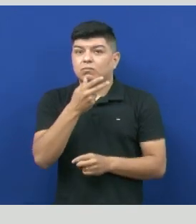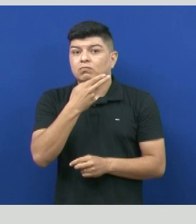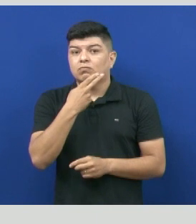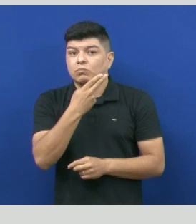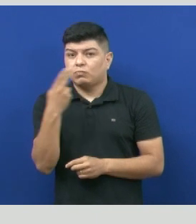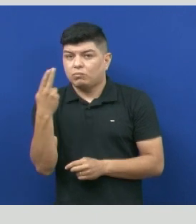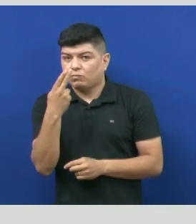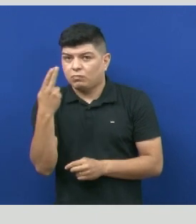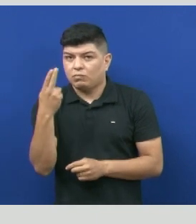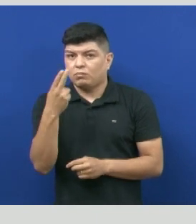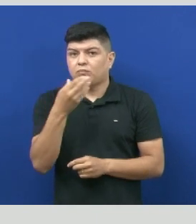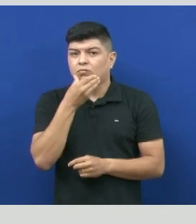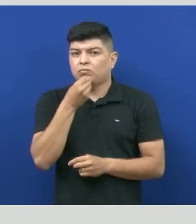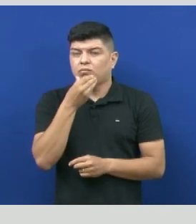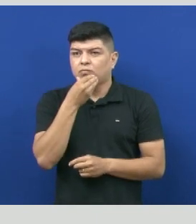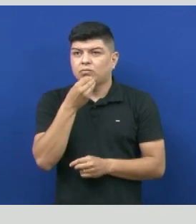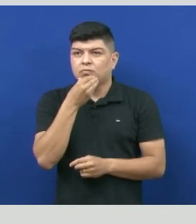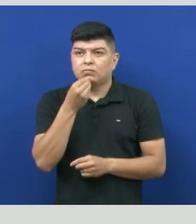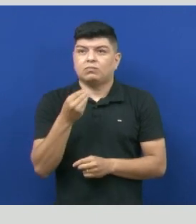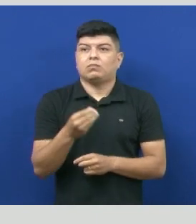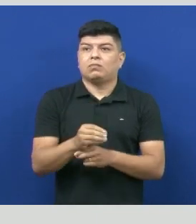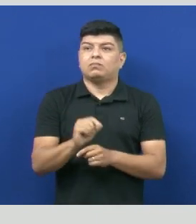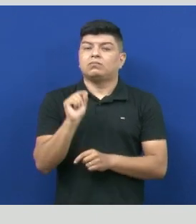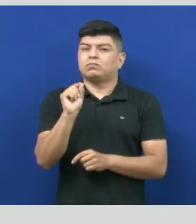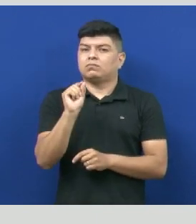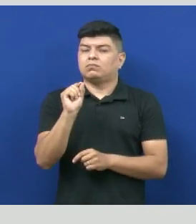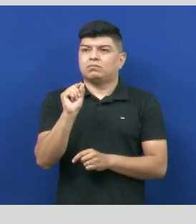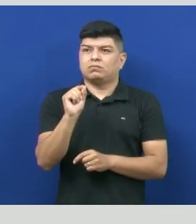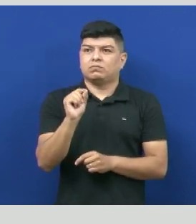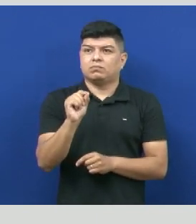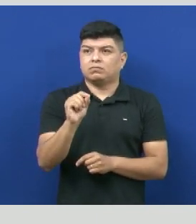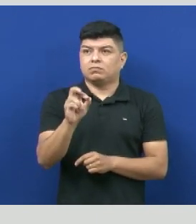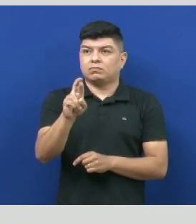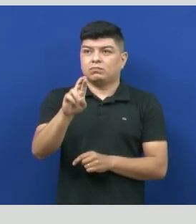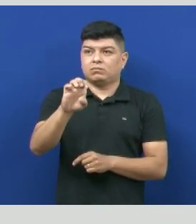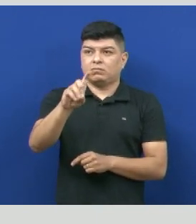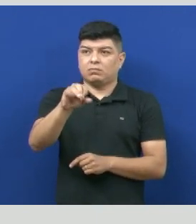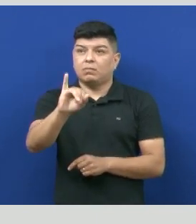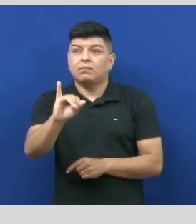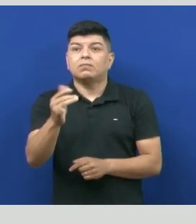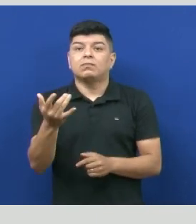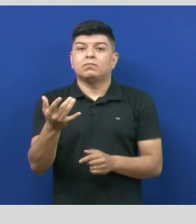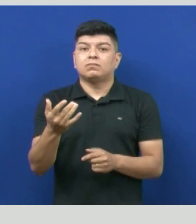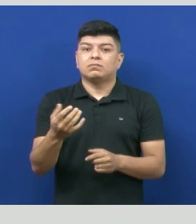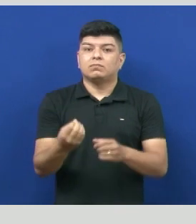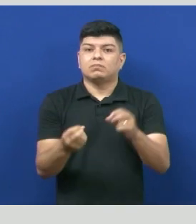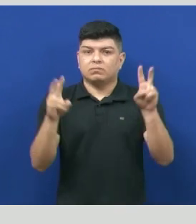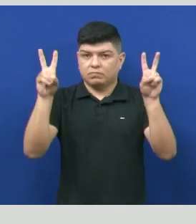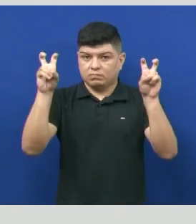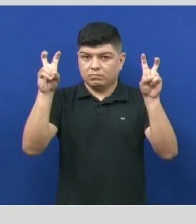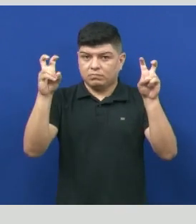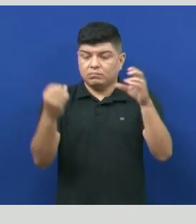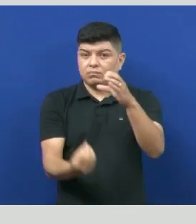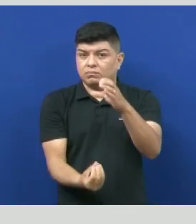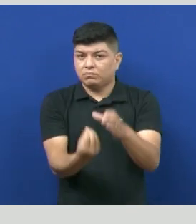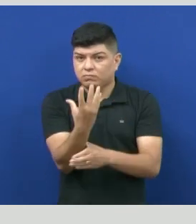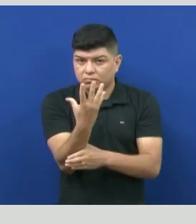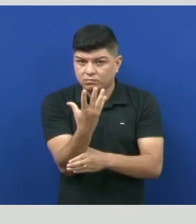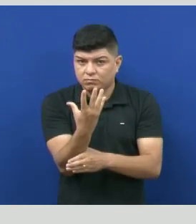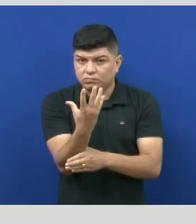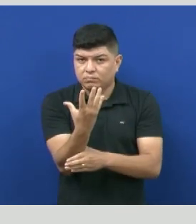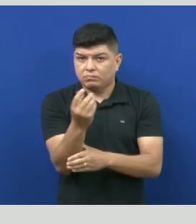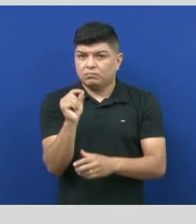seres microscópicos, né? E a partir daí, a teoria da biogênese não conseguia explicar o surgimento desses